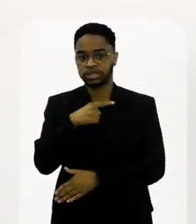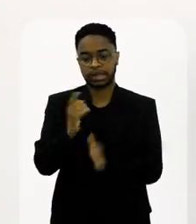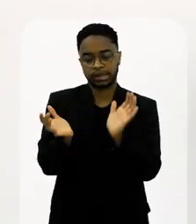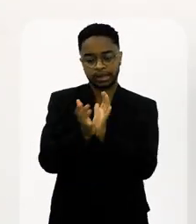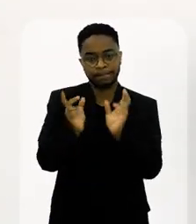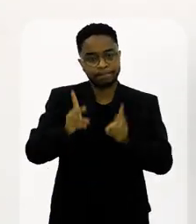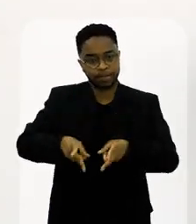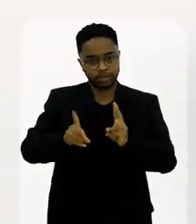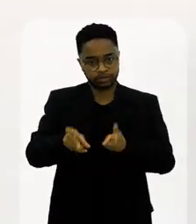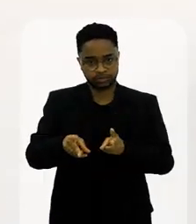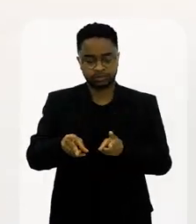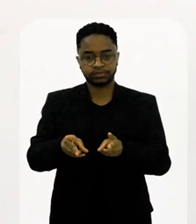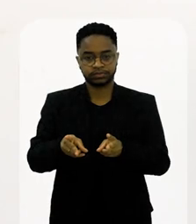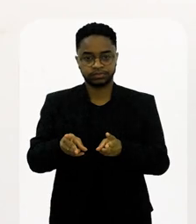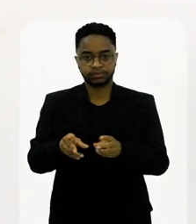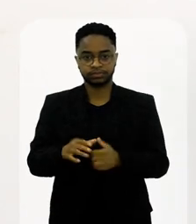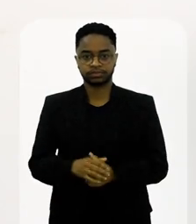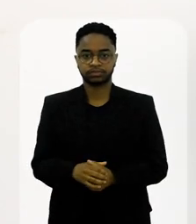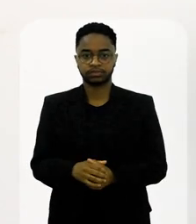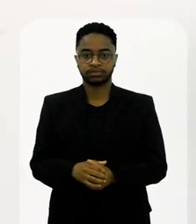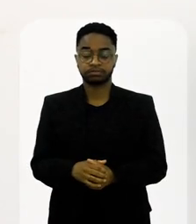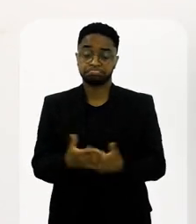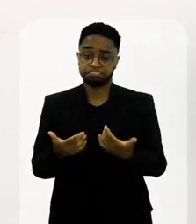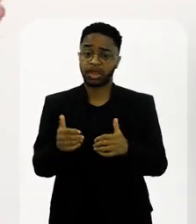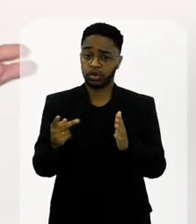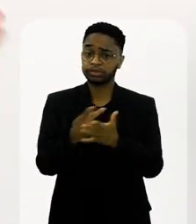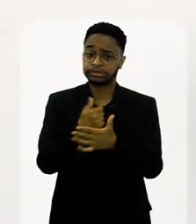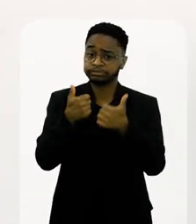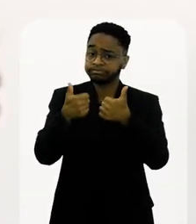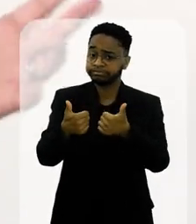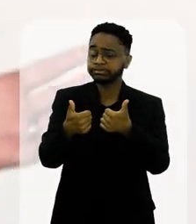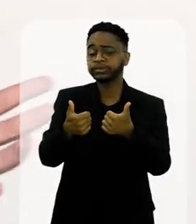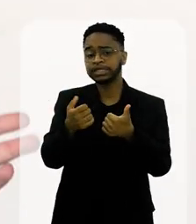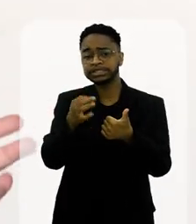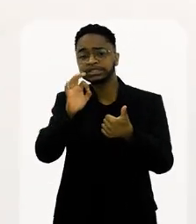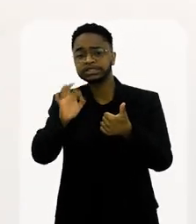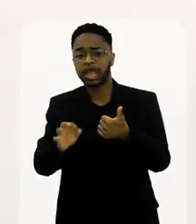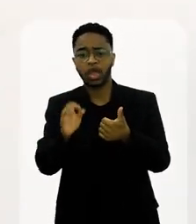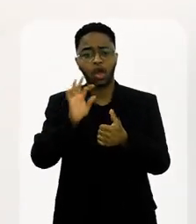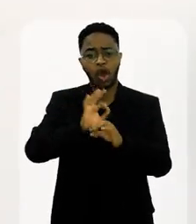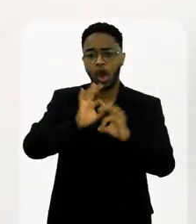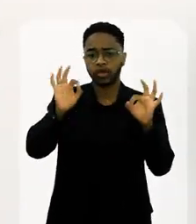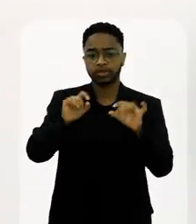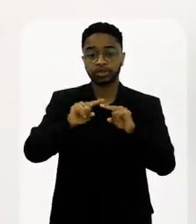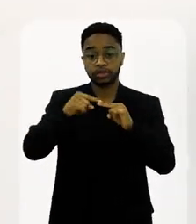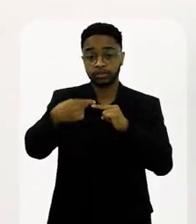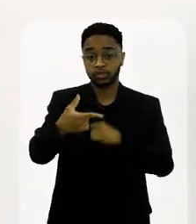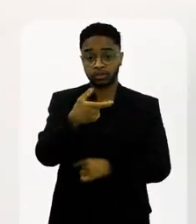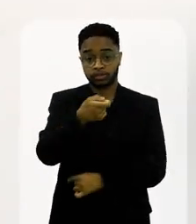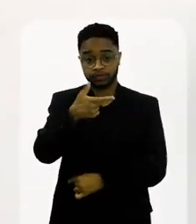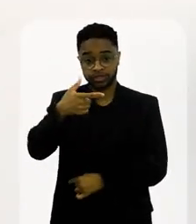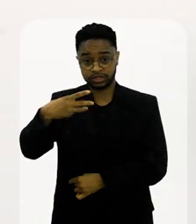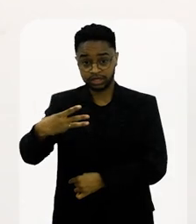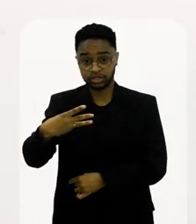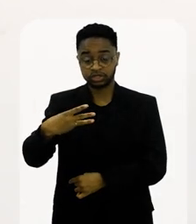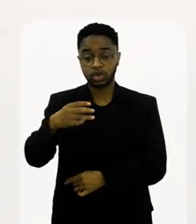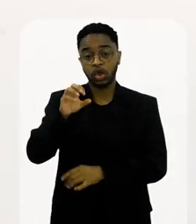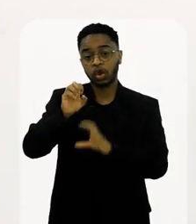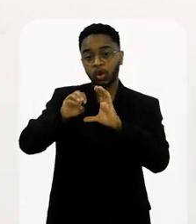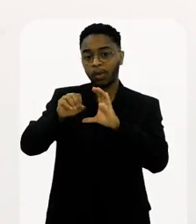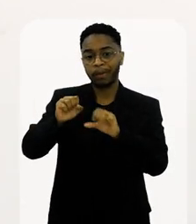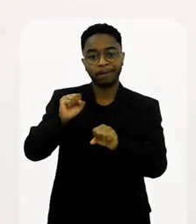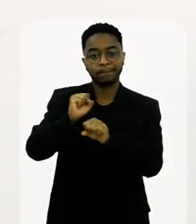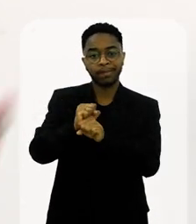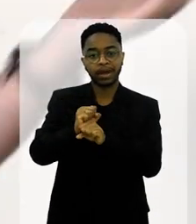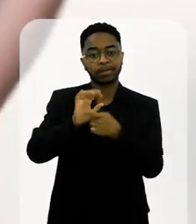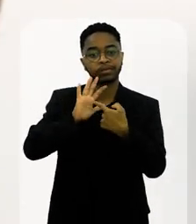Mariana, Bassan, eu e Lucian Nobre. E deu muito certo, foi muito legal, foi muito bacana. Em 2023, a Globo deixa de transmitir